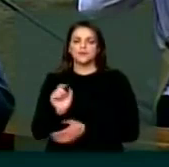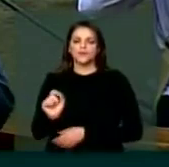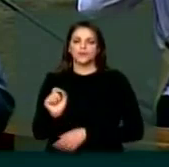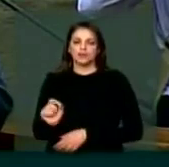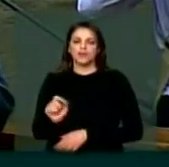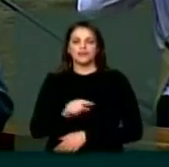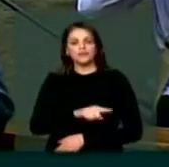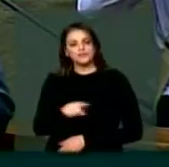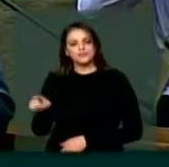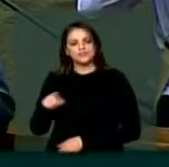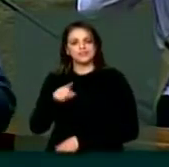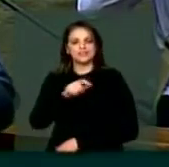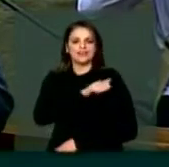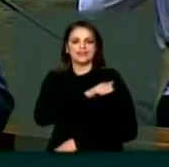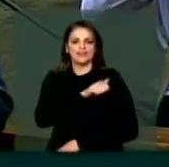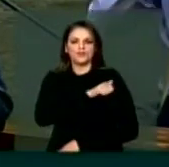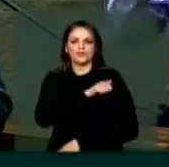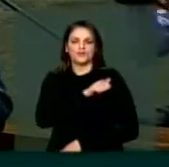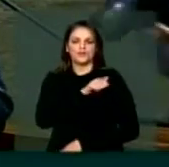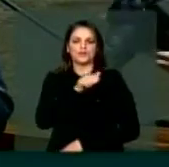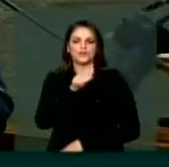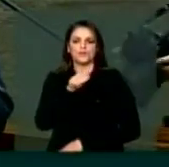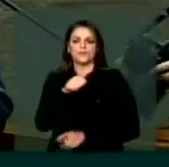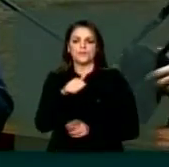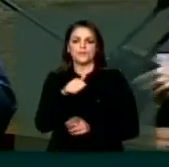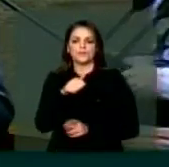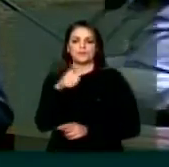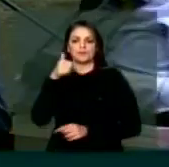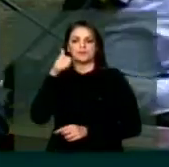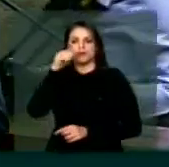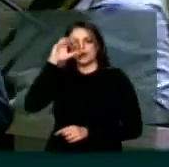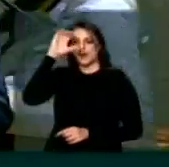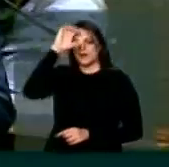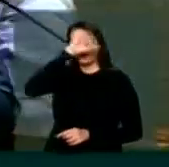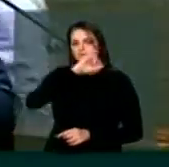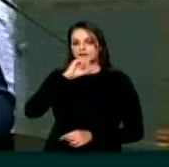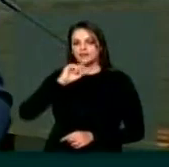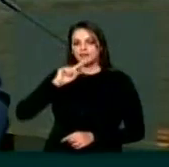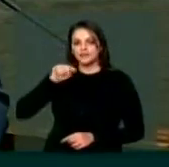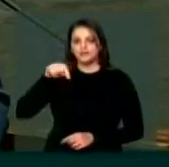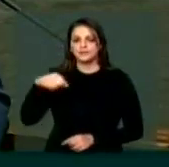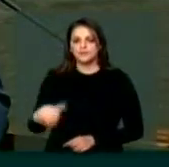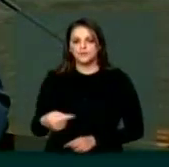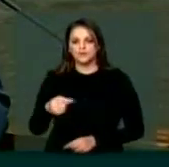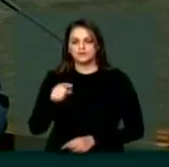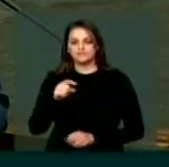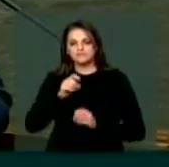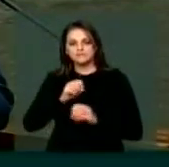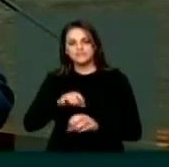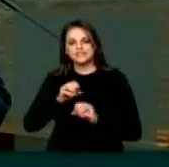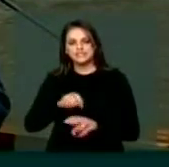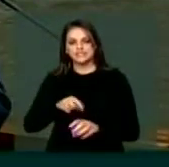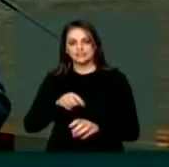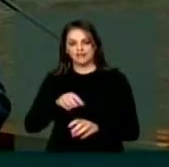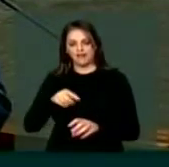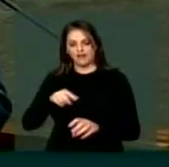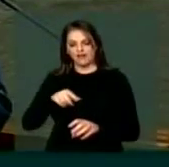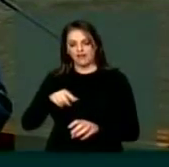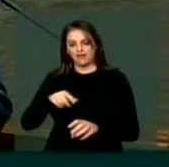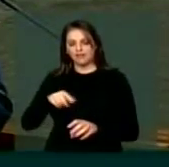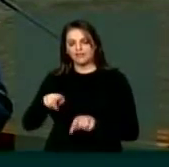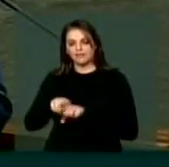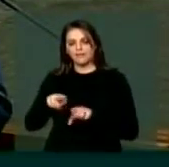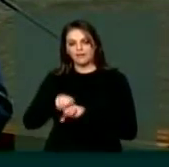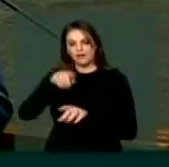aprende, quem ensina o que aprendeu e quem aprende quando ensina. Por isso que